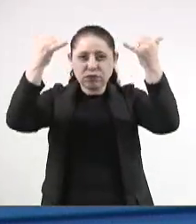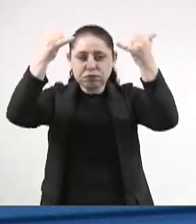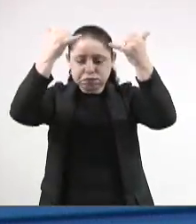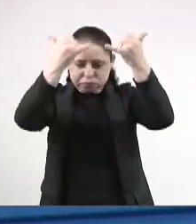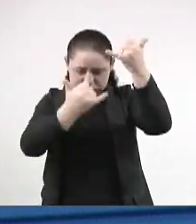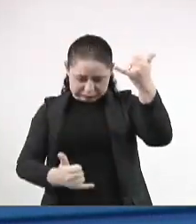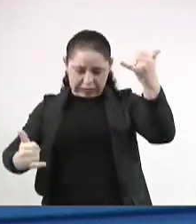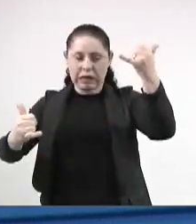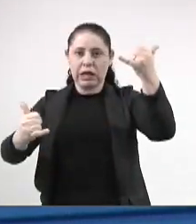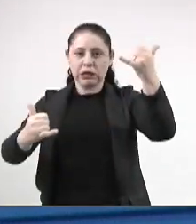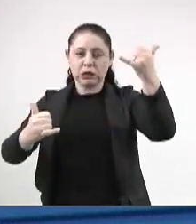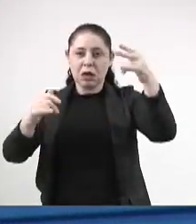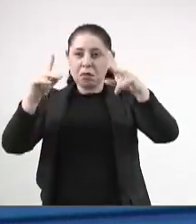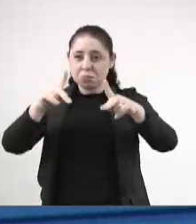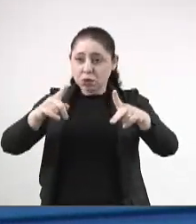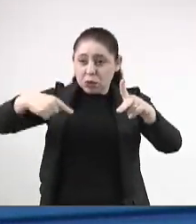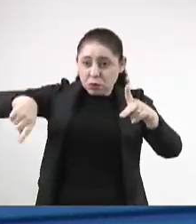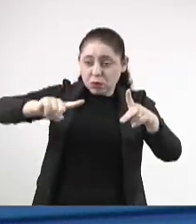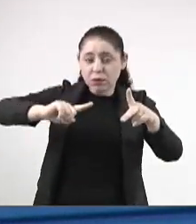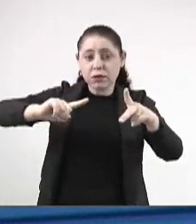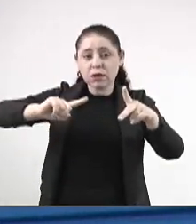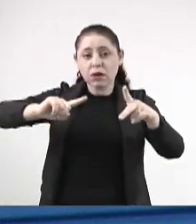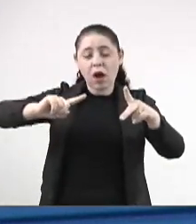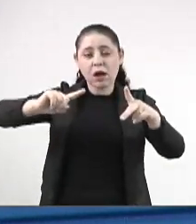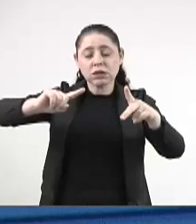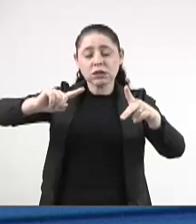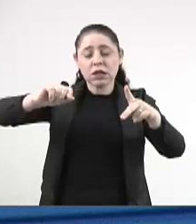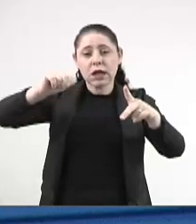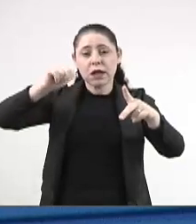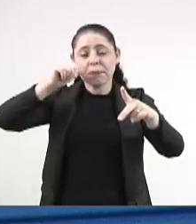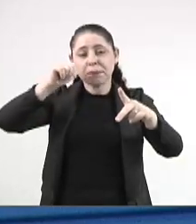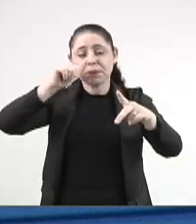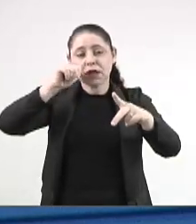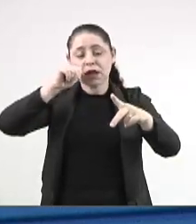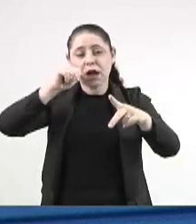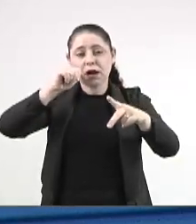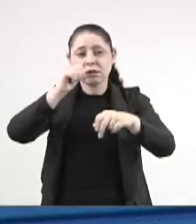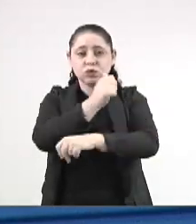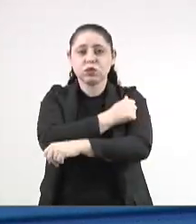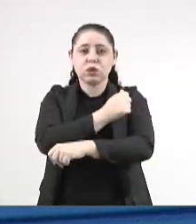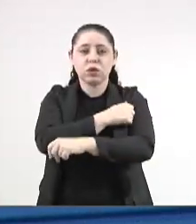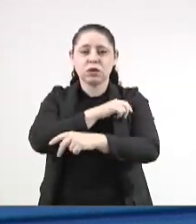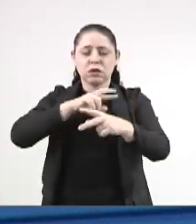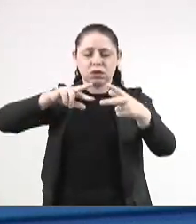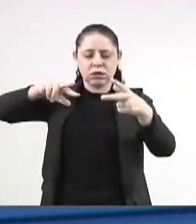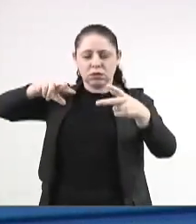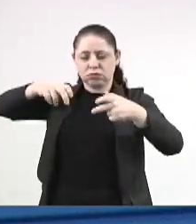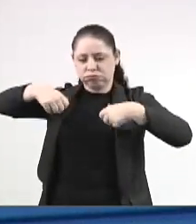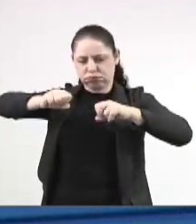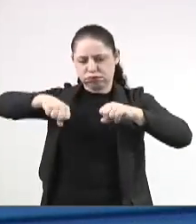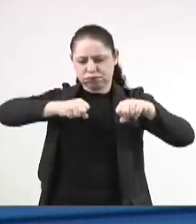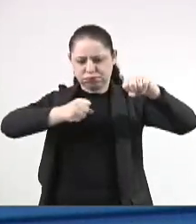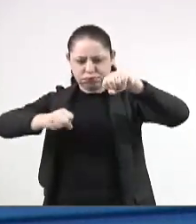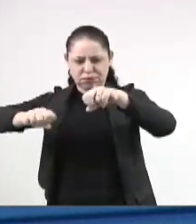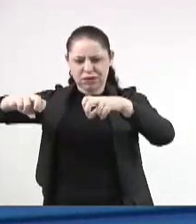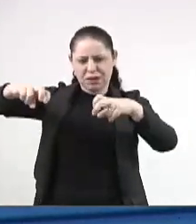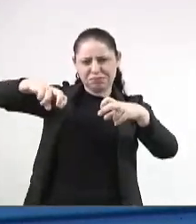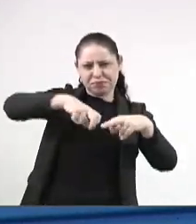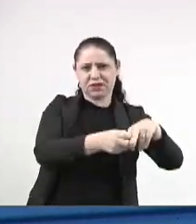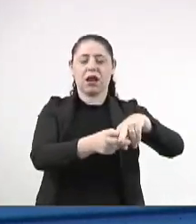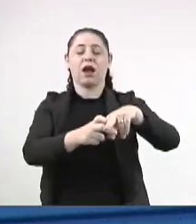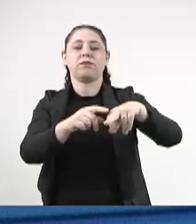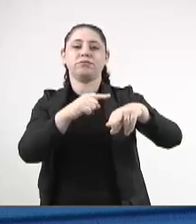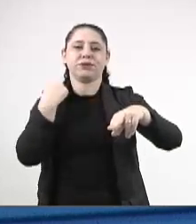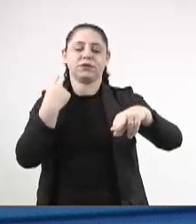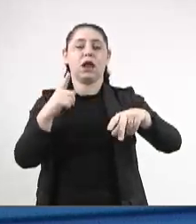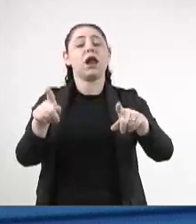numa região muito populosa, e uma estudante passou de moto e acabou se ferindo. E o risco